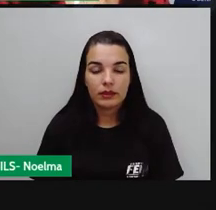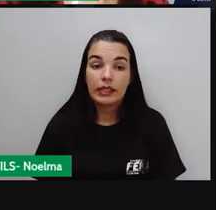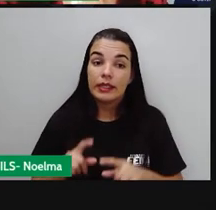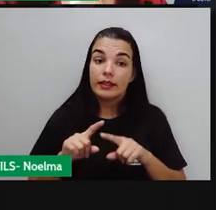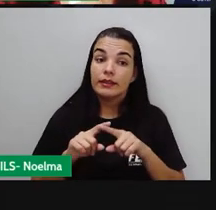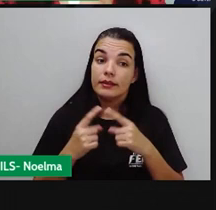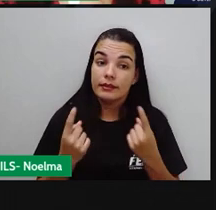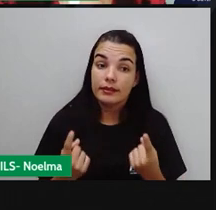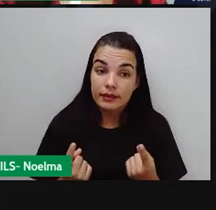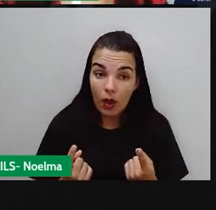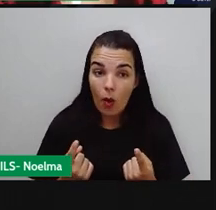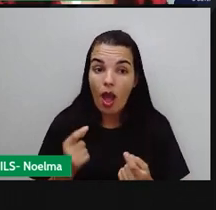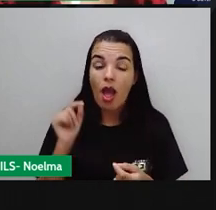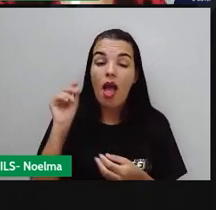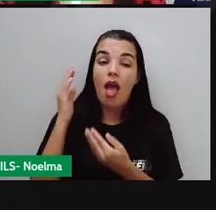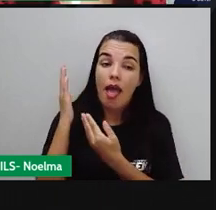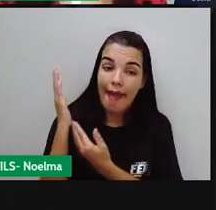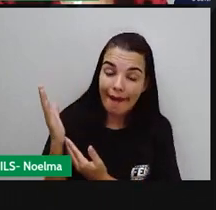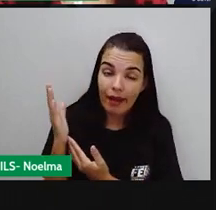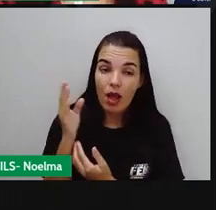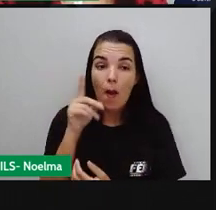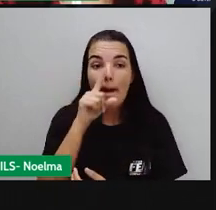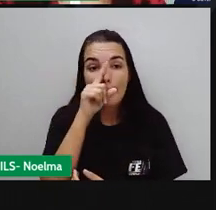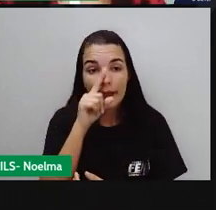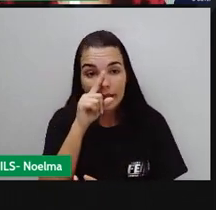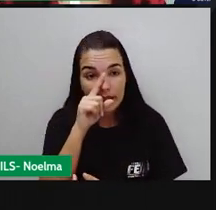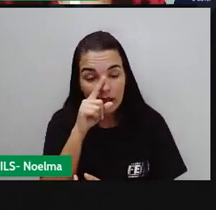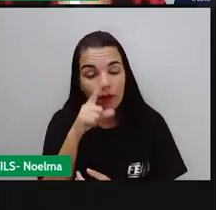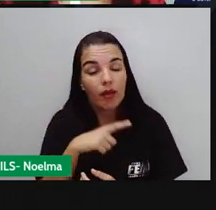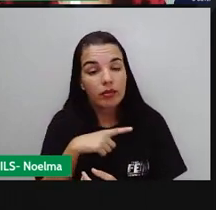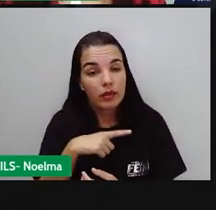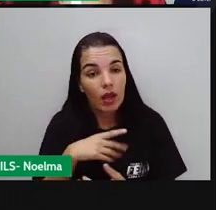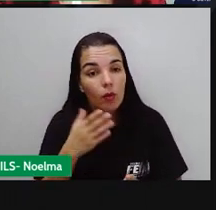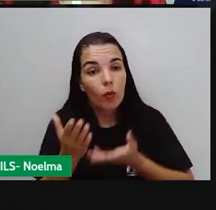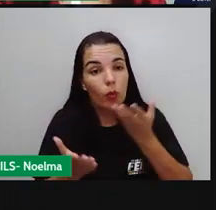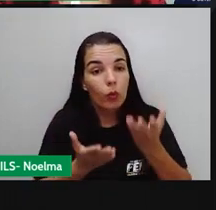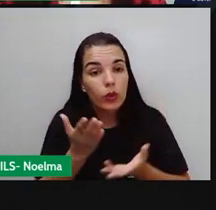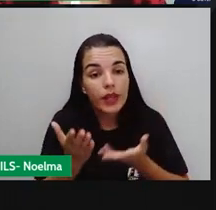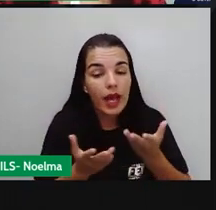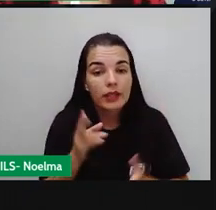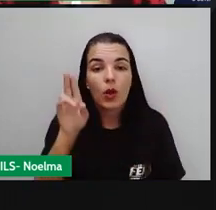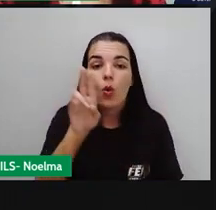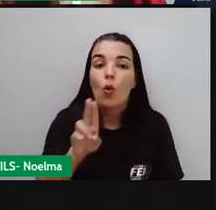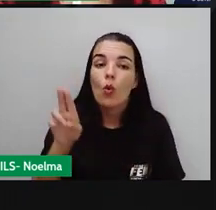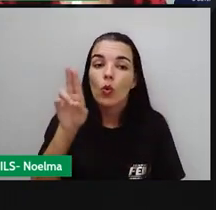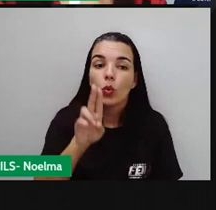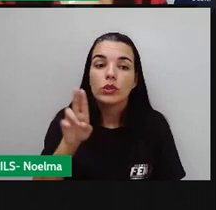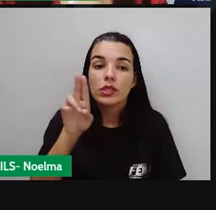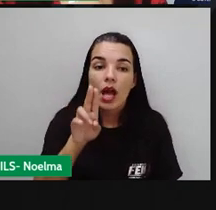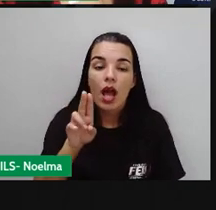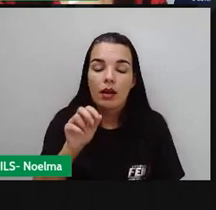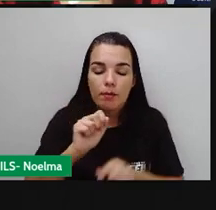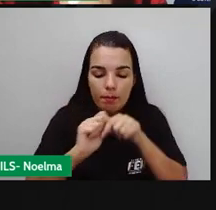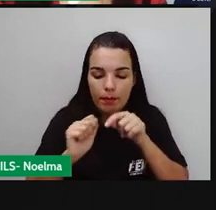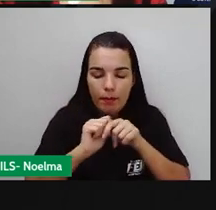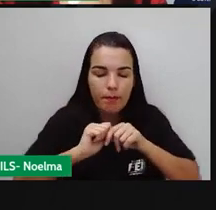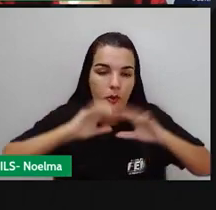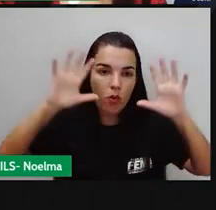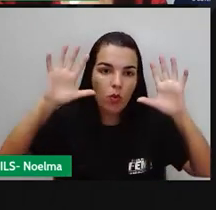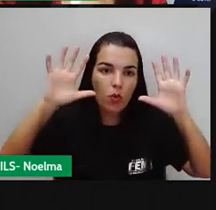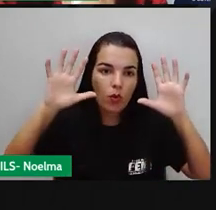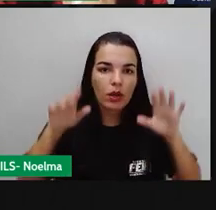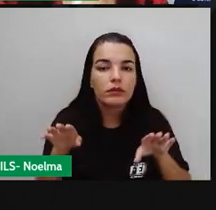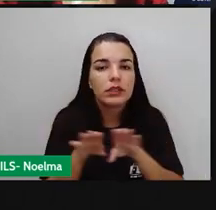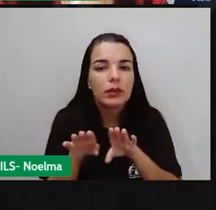Esses são aí os perigos, né? E os cuidados que a gente tem que ter em relação ao uso dos fogos de artifício. As fogueiras,